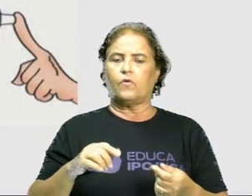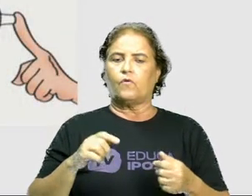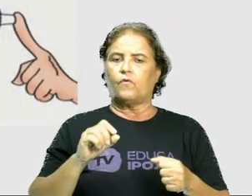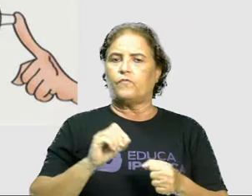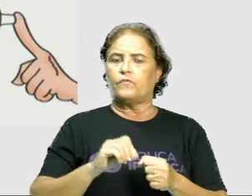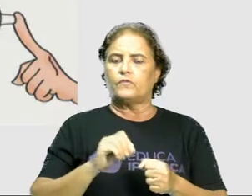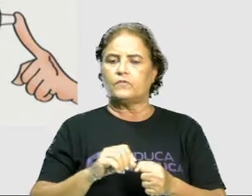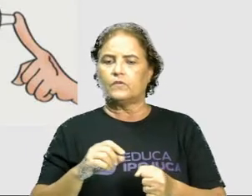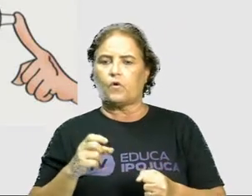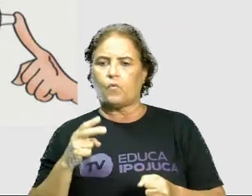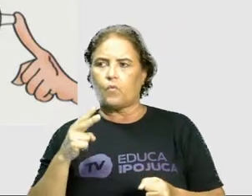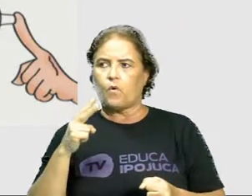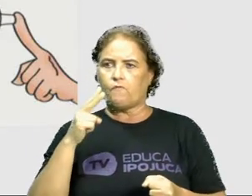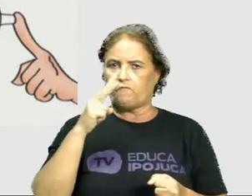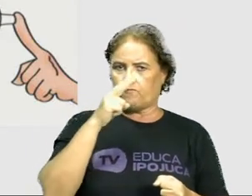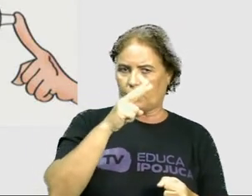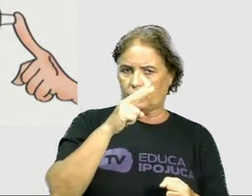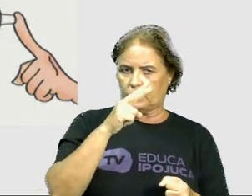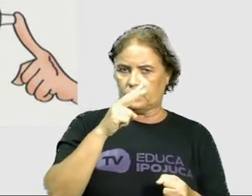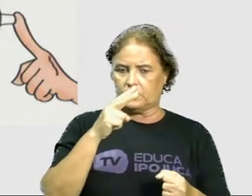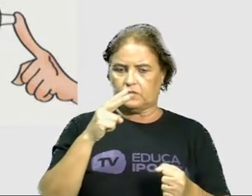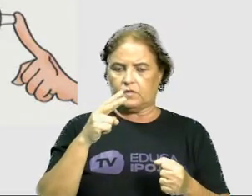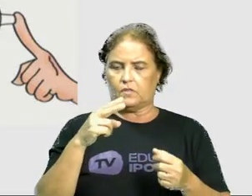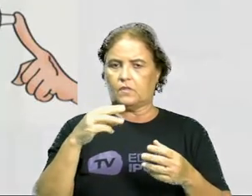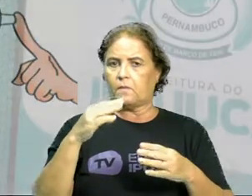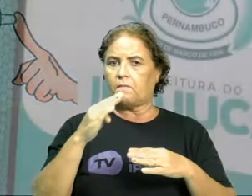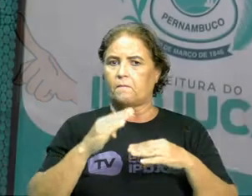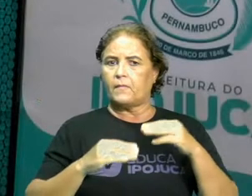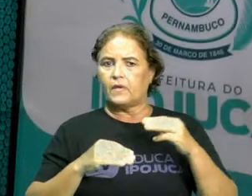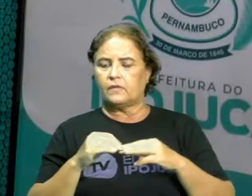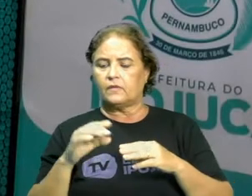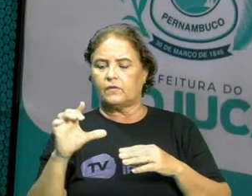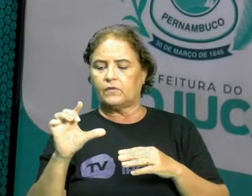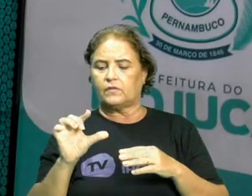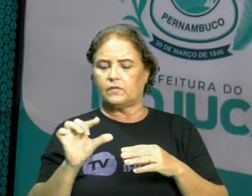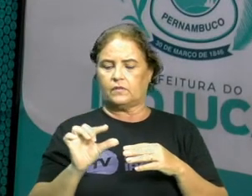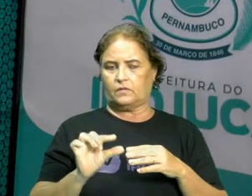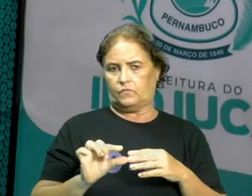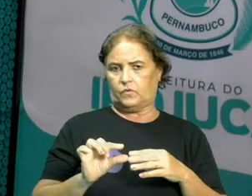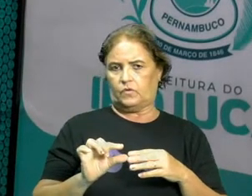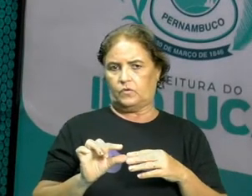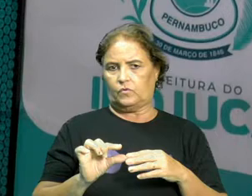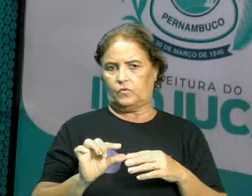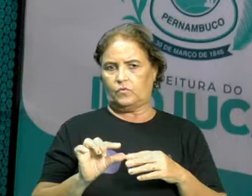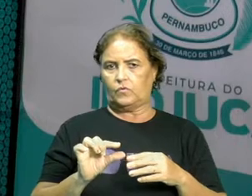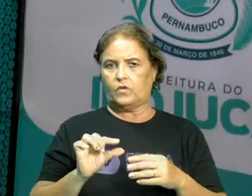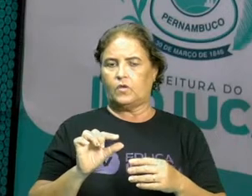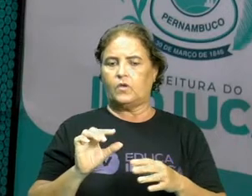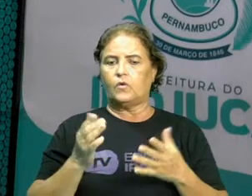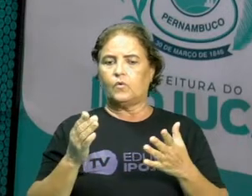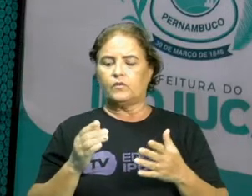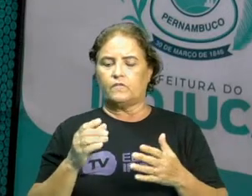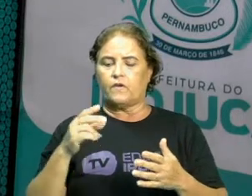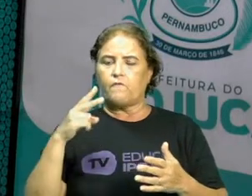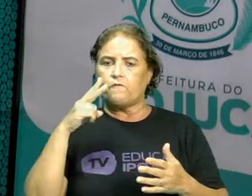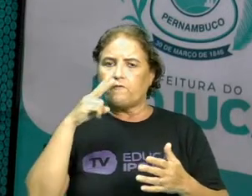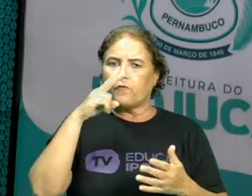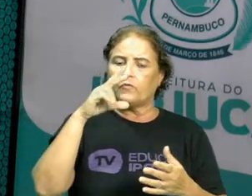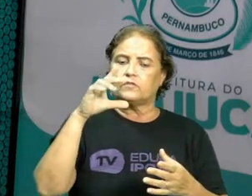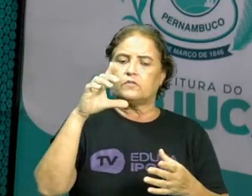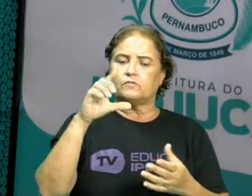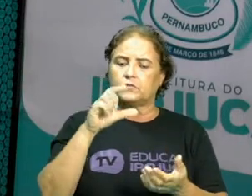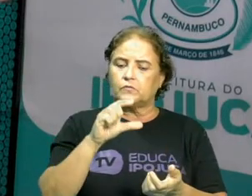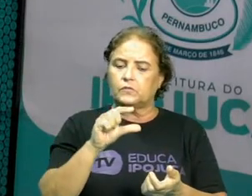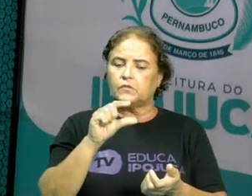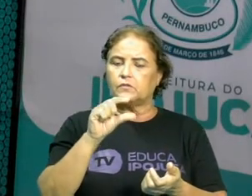sobre uma matéria, ela vai diminuir o tamanho. E enquanto essa força estiver aplicada, ela vai continuar